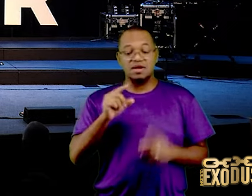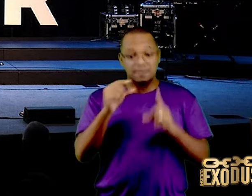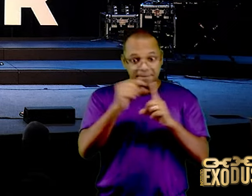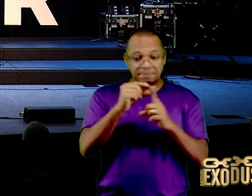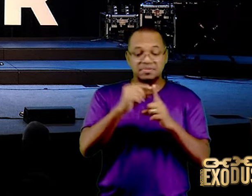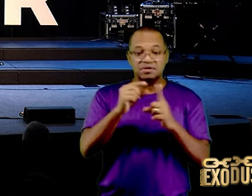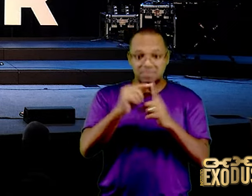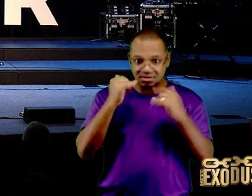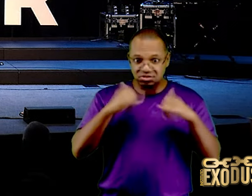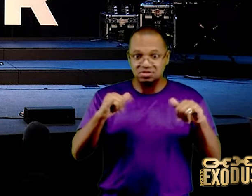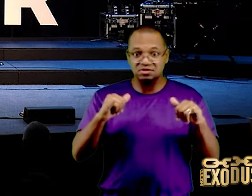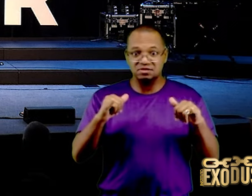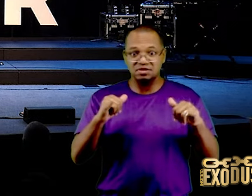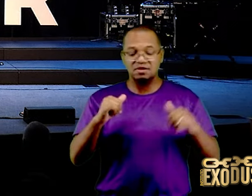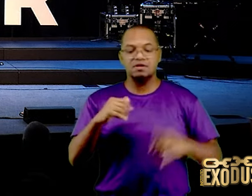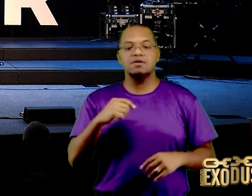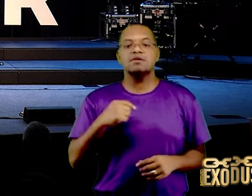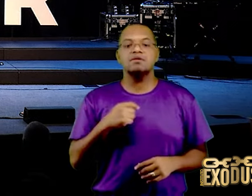converti com esse versículo aqui,